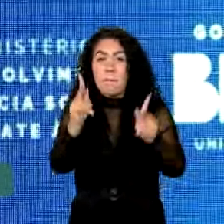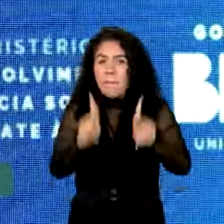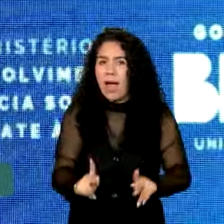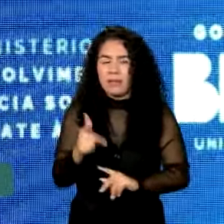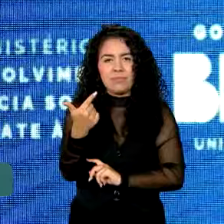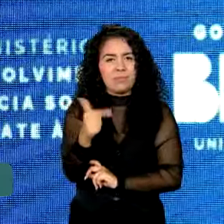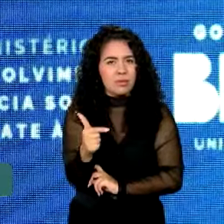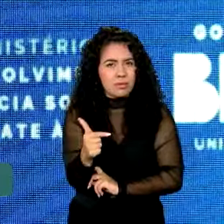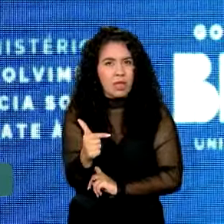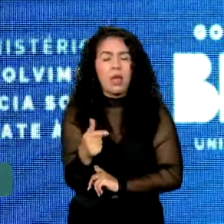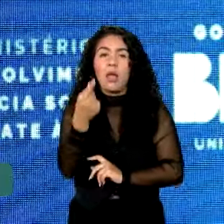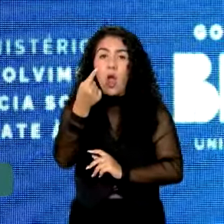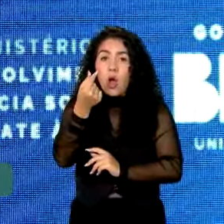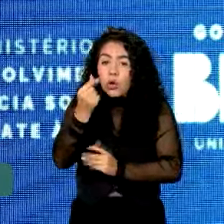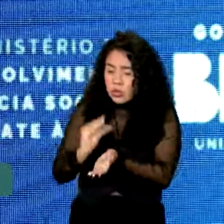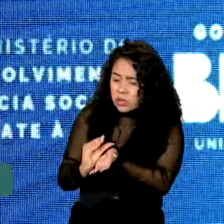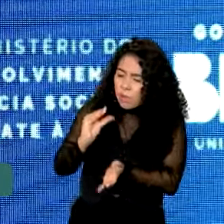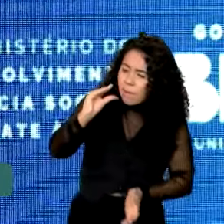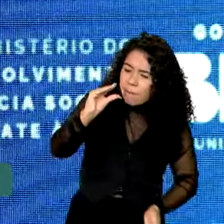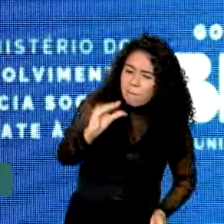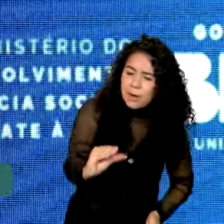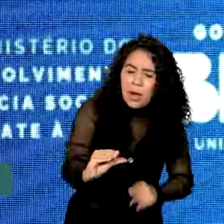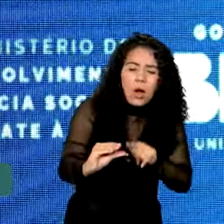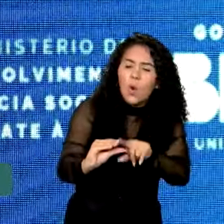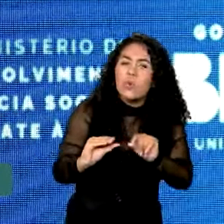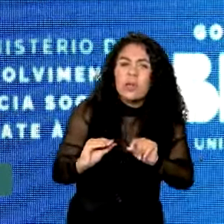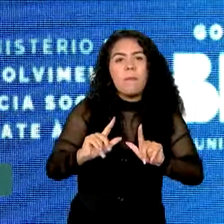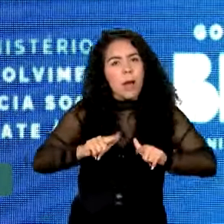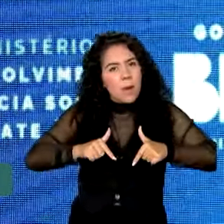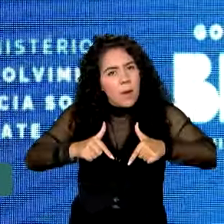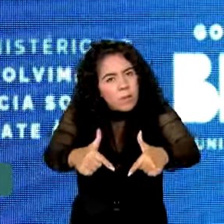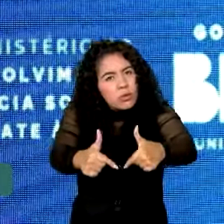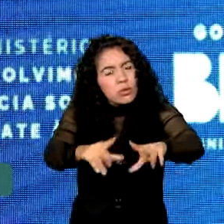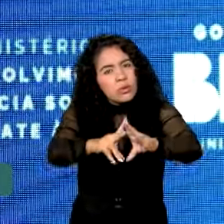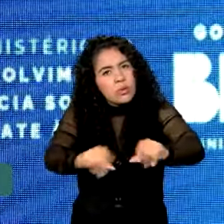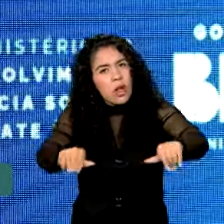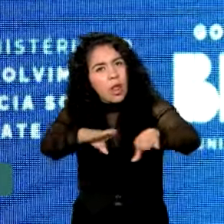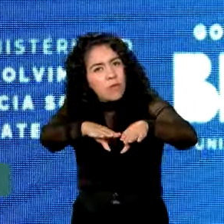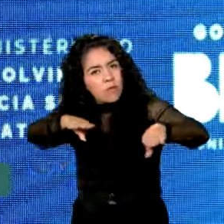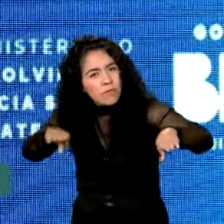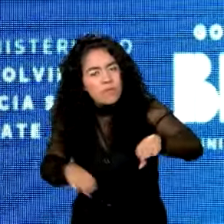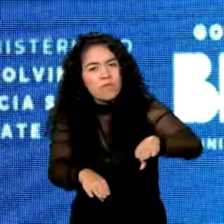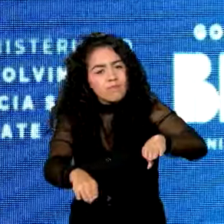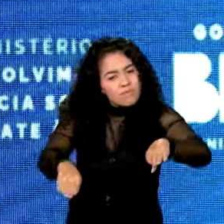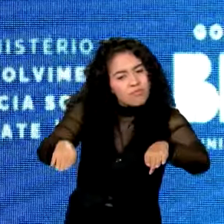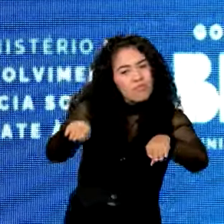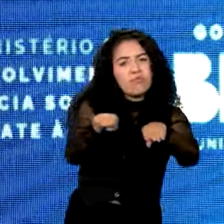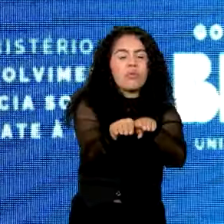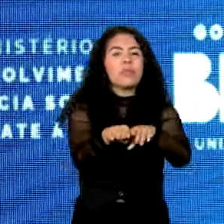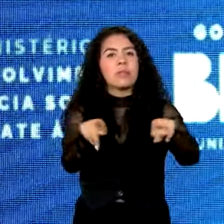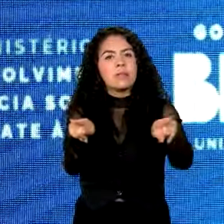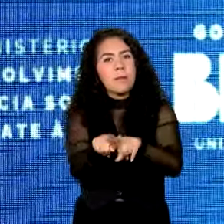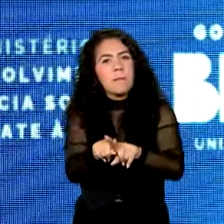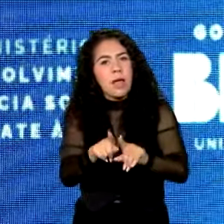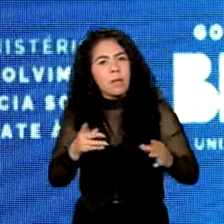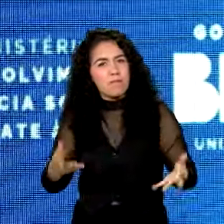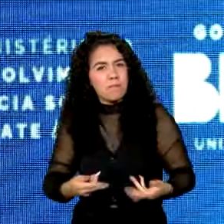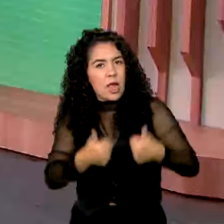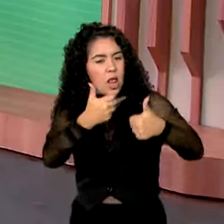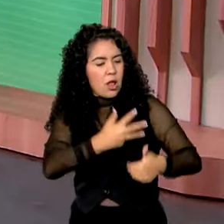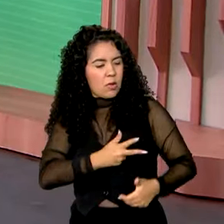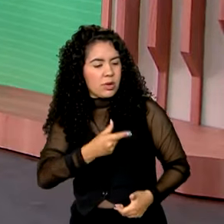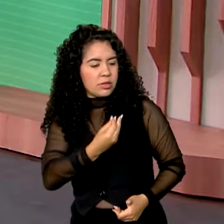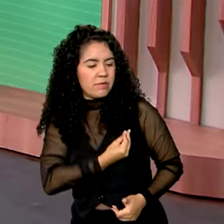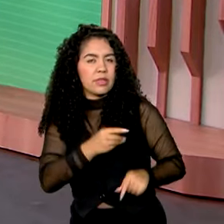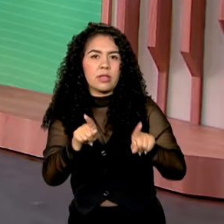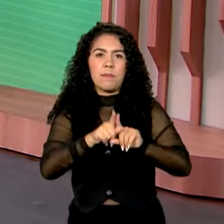paz. Cada real investido é enfrentar a desigualdade, retorna para a sociedade, multiplicando a qualidade de vida e direitos.